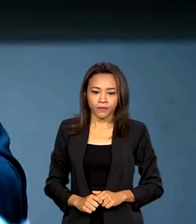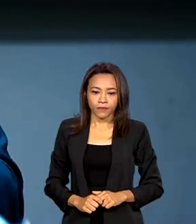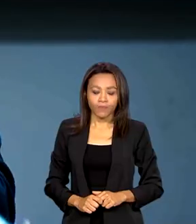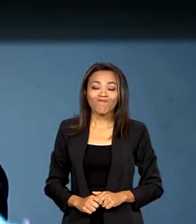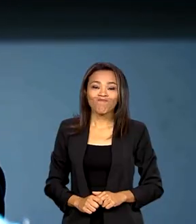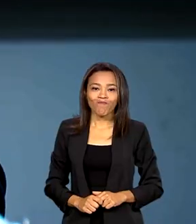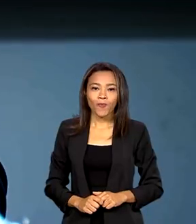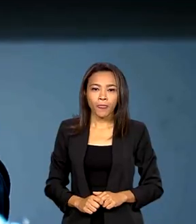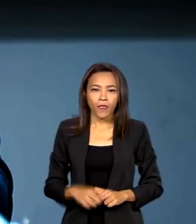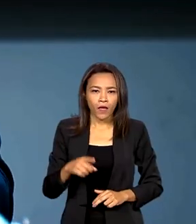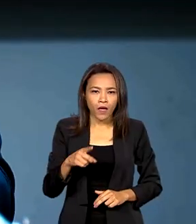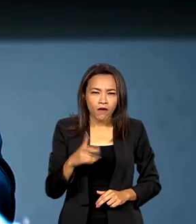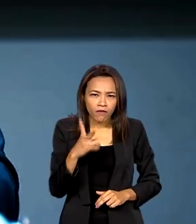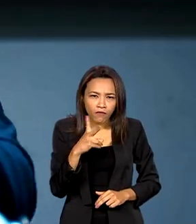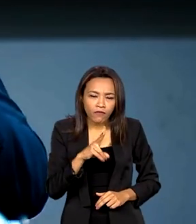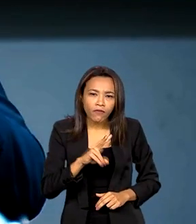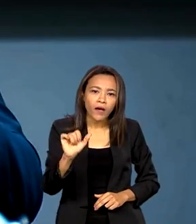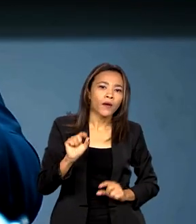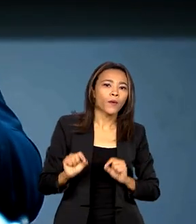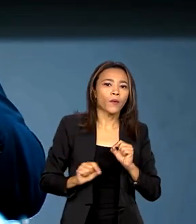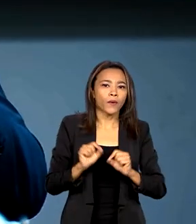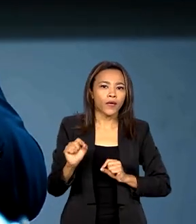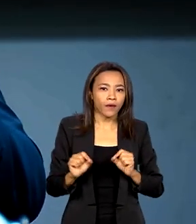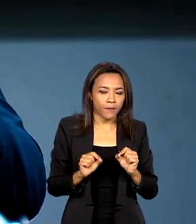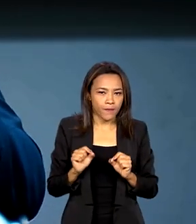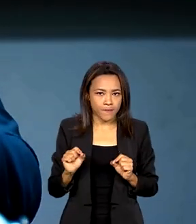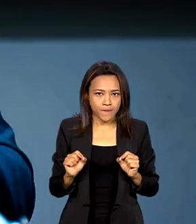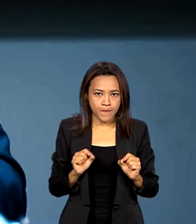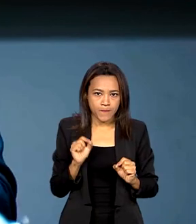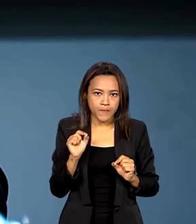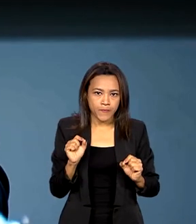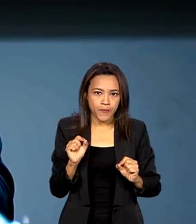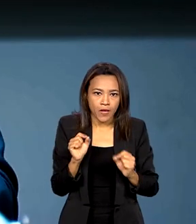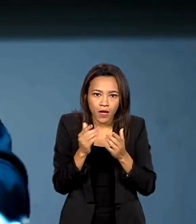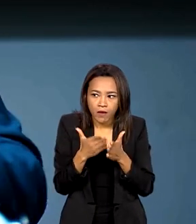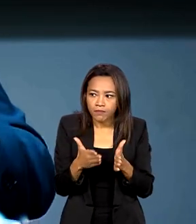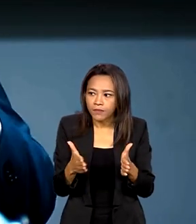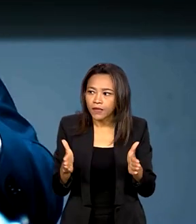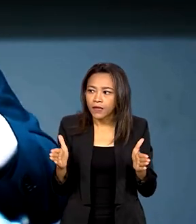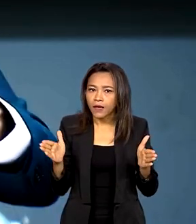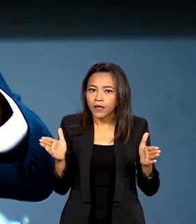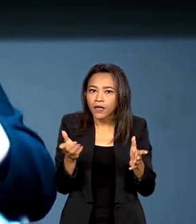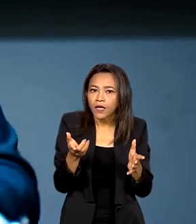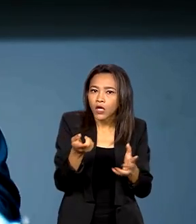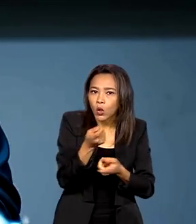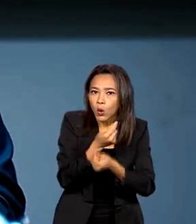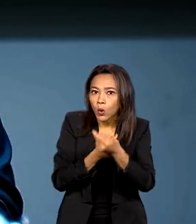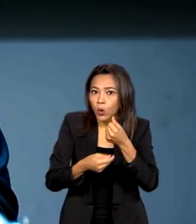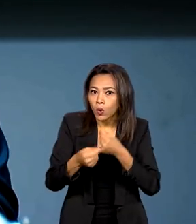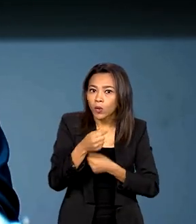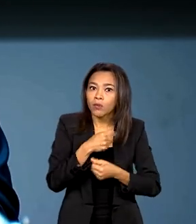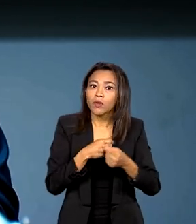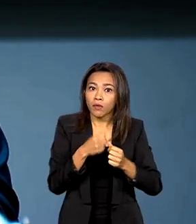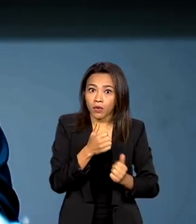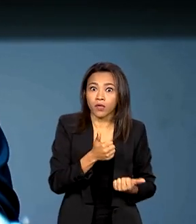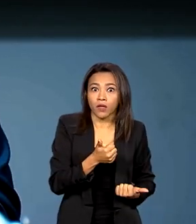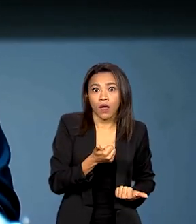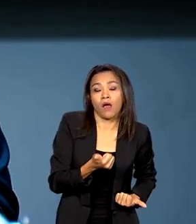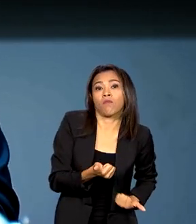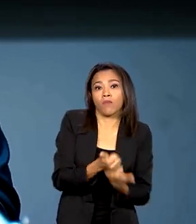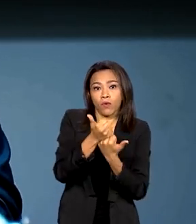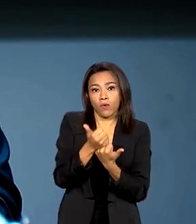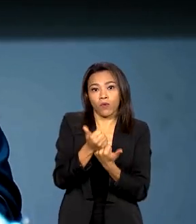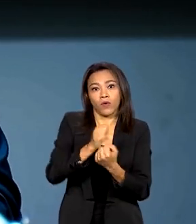Você vai ampliar o espaço, digamos assim, de economia, justamente para dar sustentabilidade para as contas